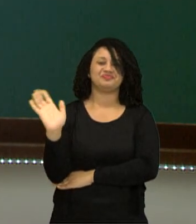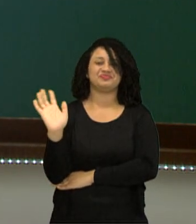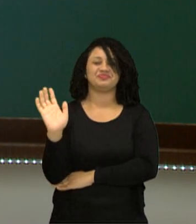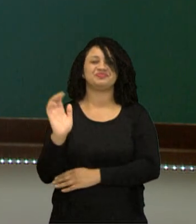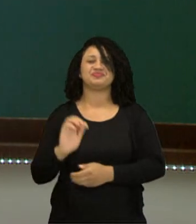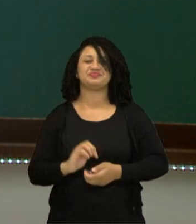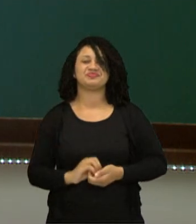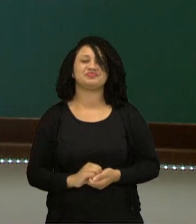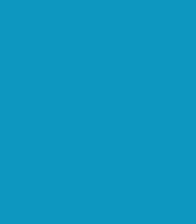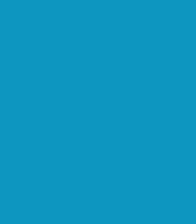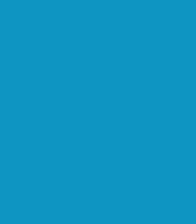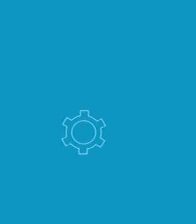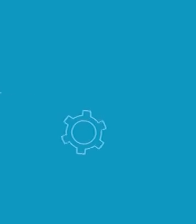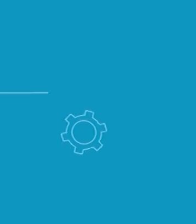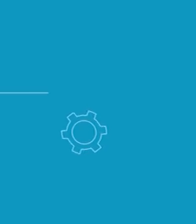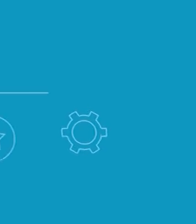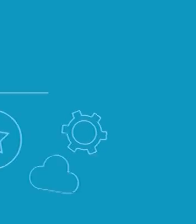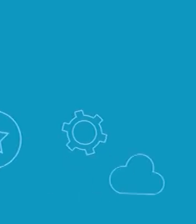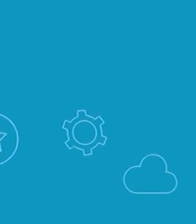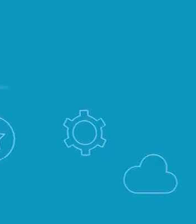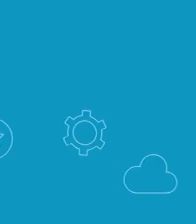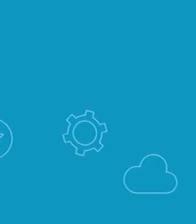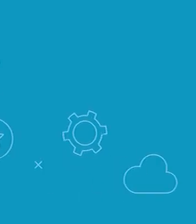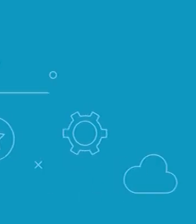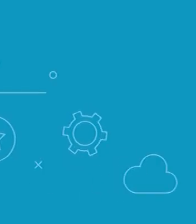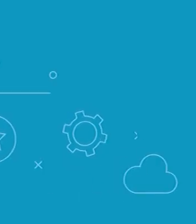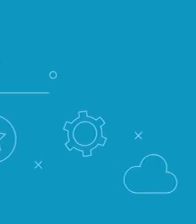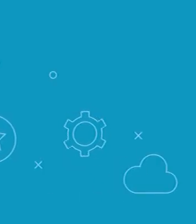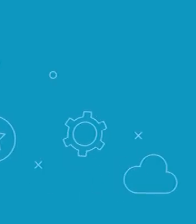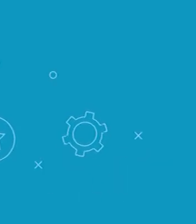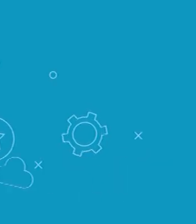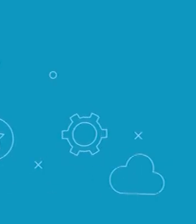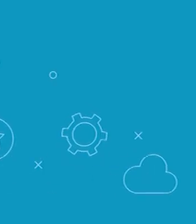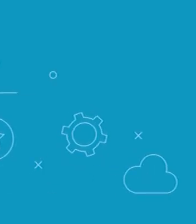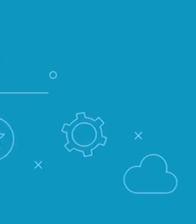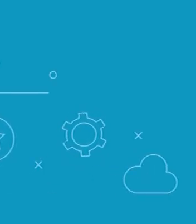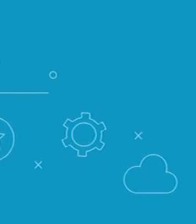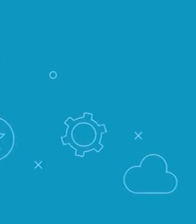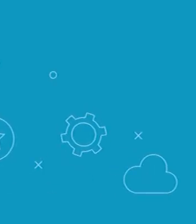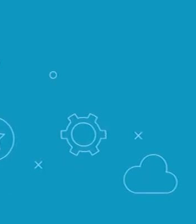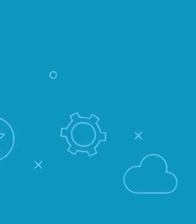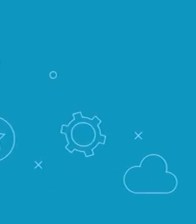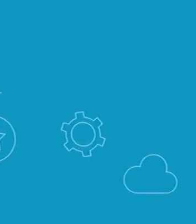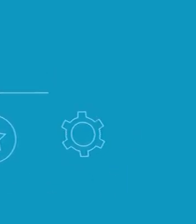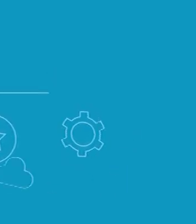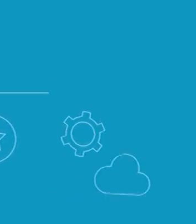e por Quintena Coelho